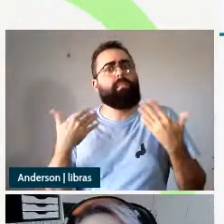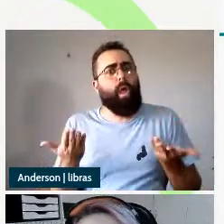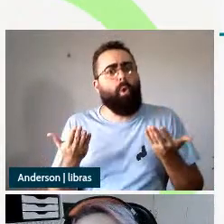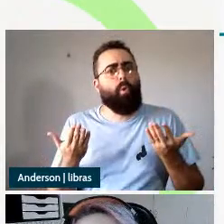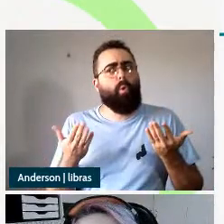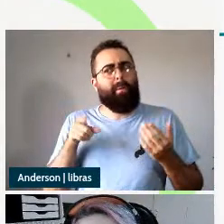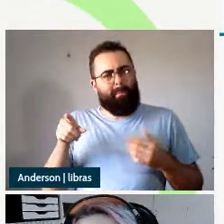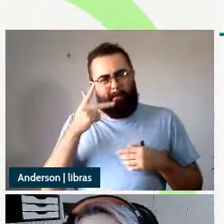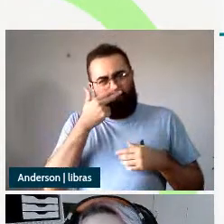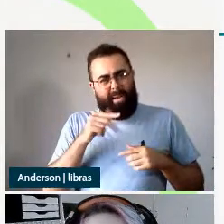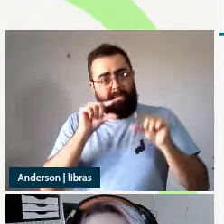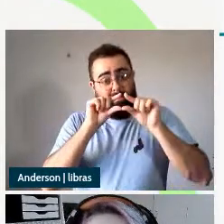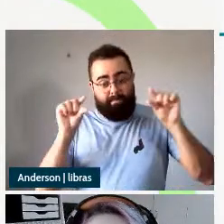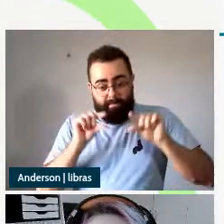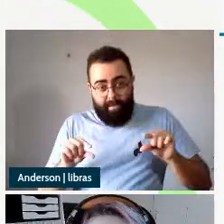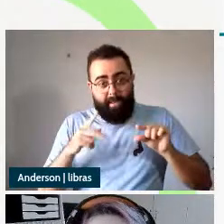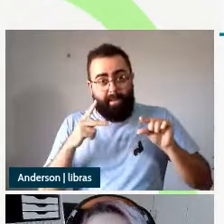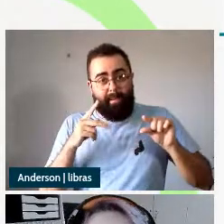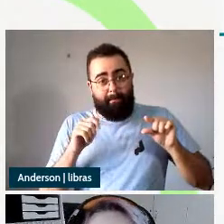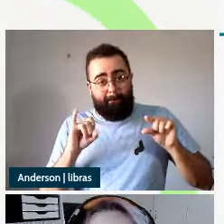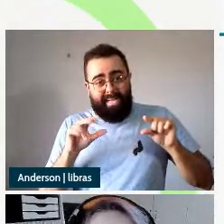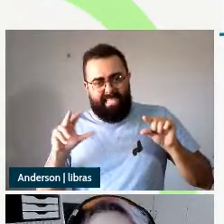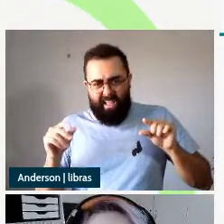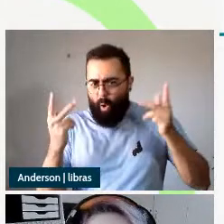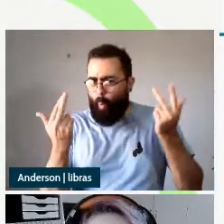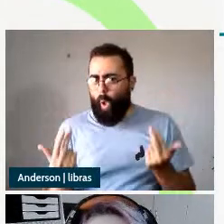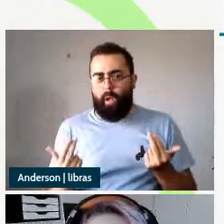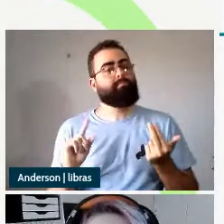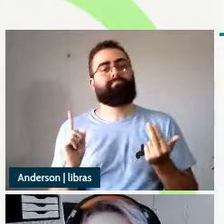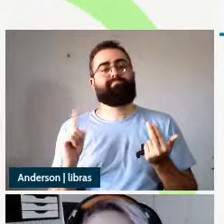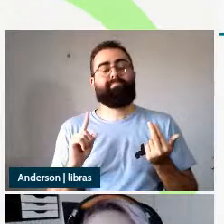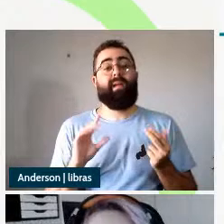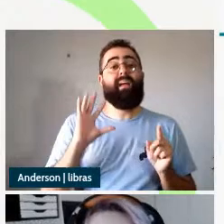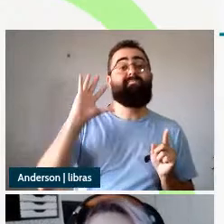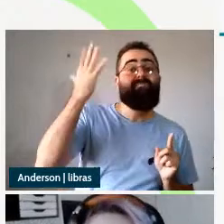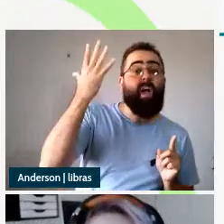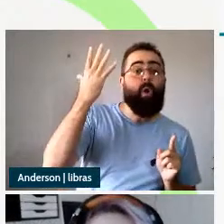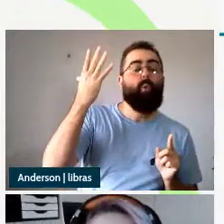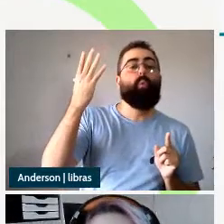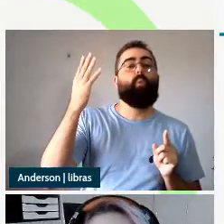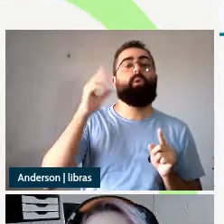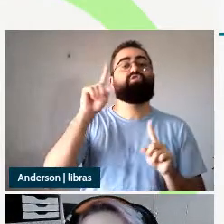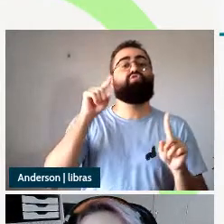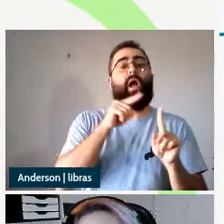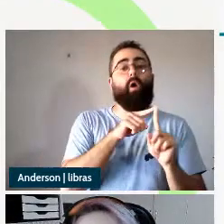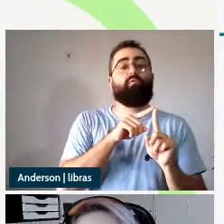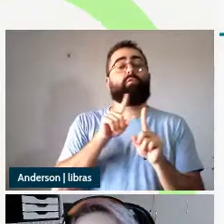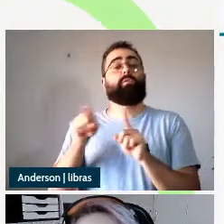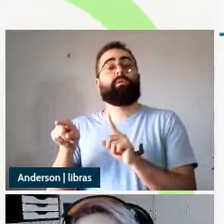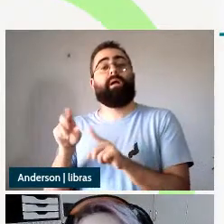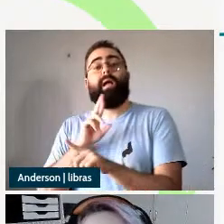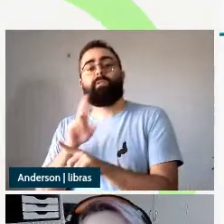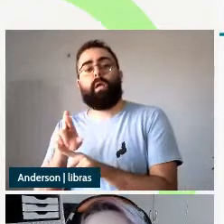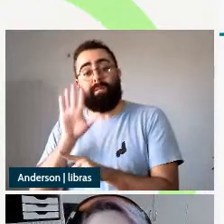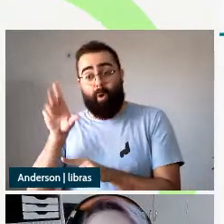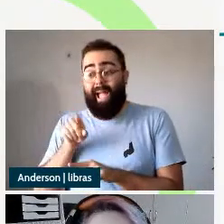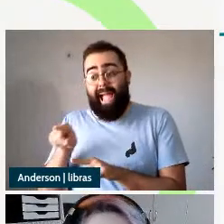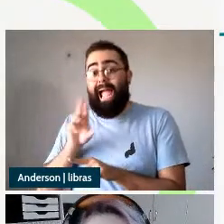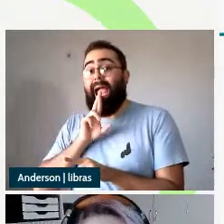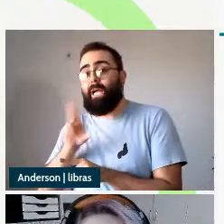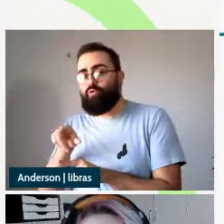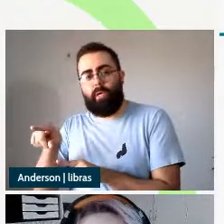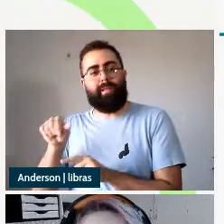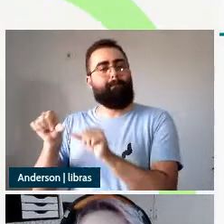as de estado alvo e as de estado resultante sendo que as de estado alvo são reversíveis e as de estado resultante são